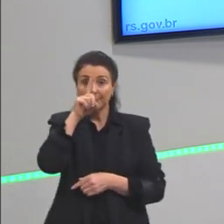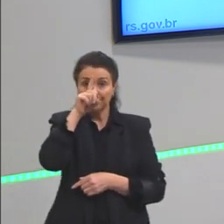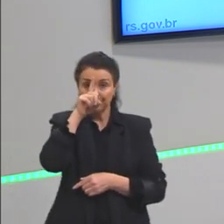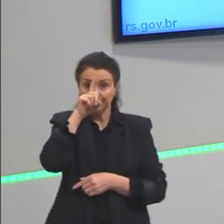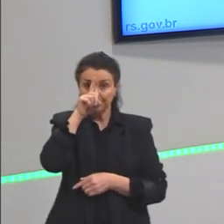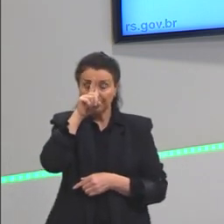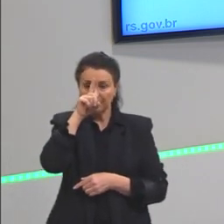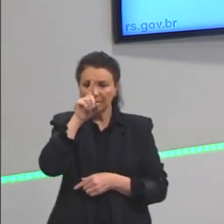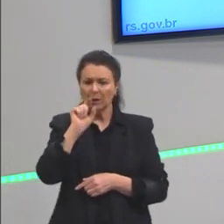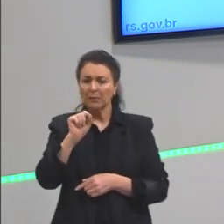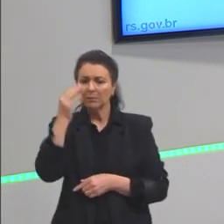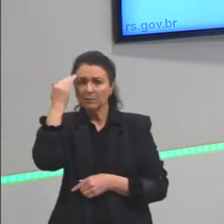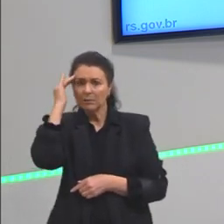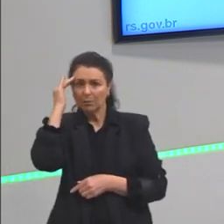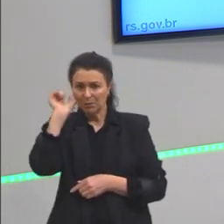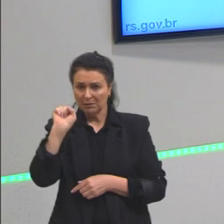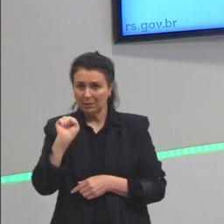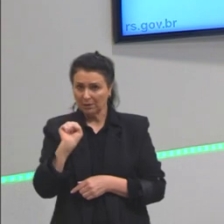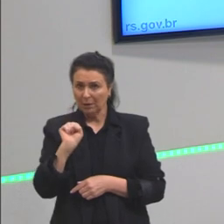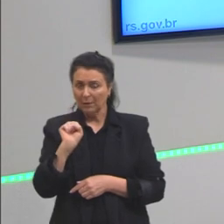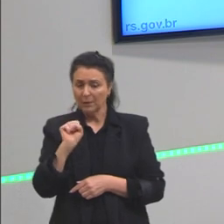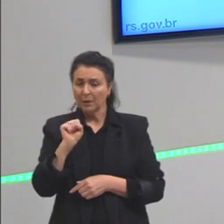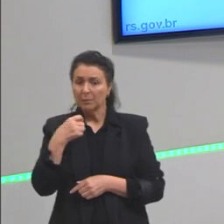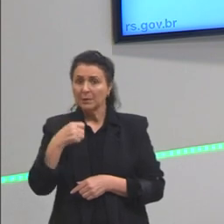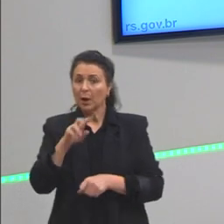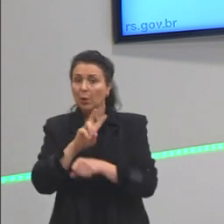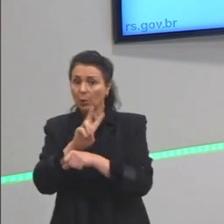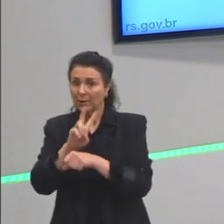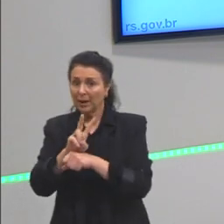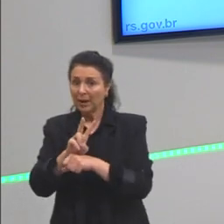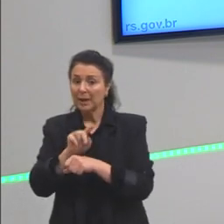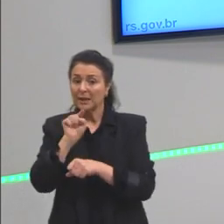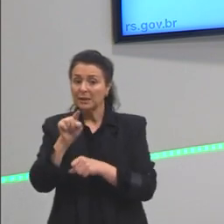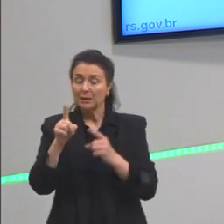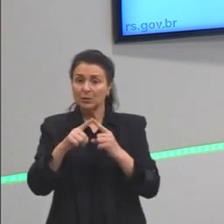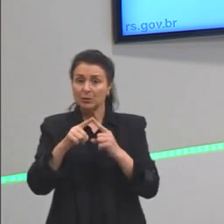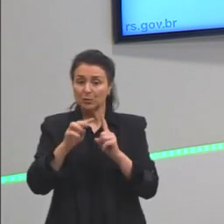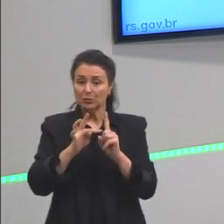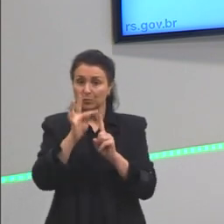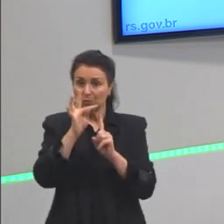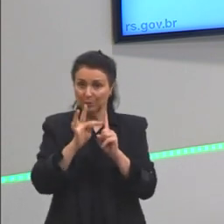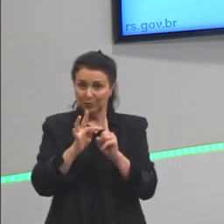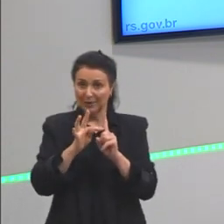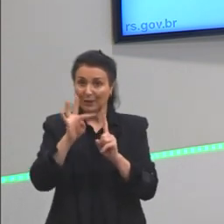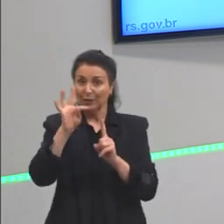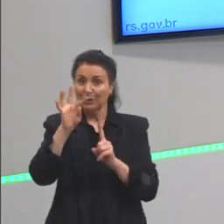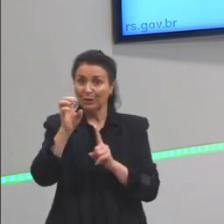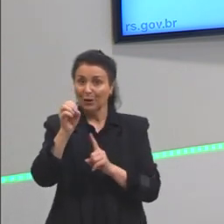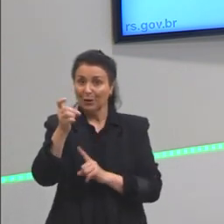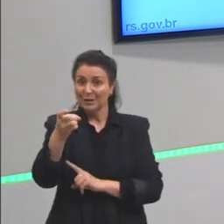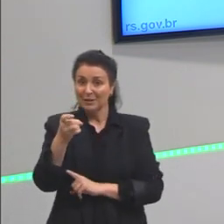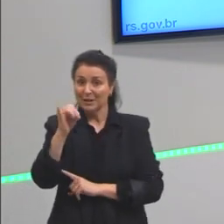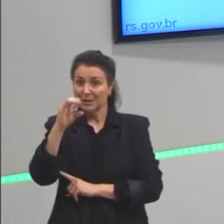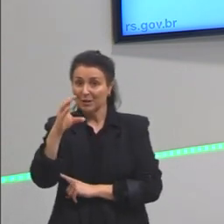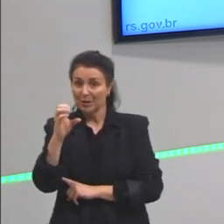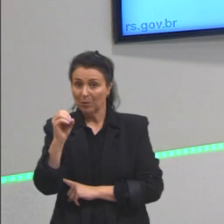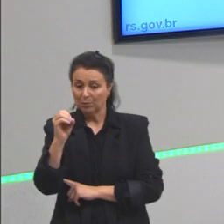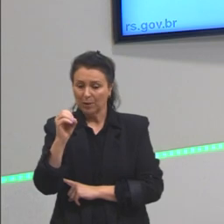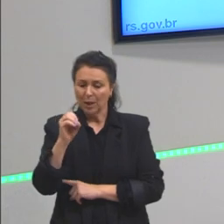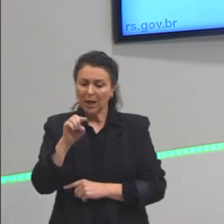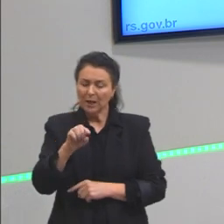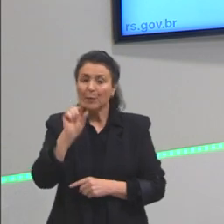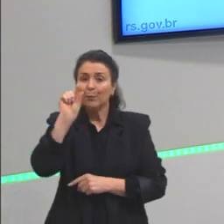quem não sabia, gente tomar cuidado com esse termômetro, porque ele é tóxico. Claro que, em pequenas quantidades, ele não vai fazer